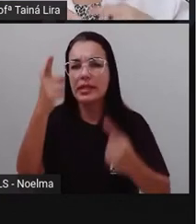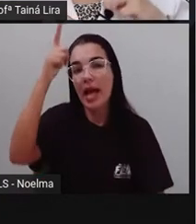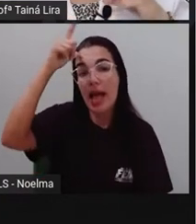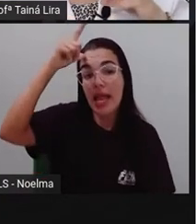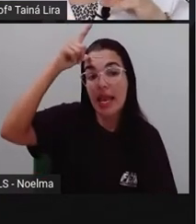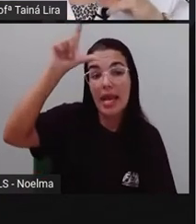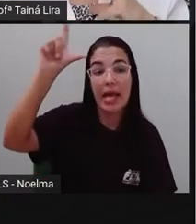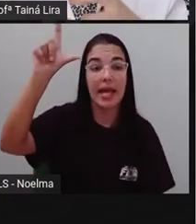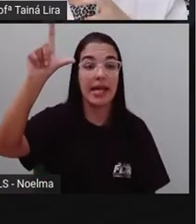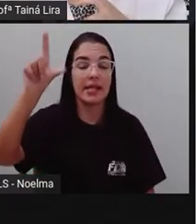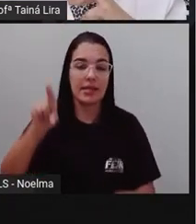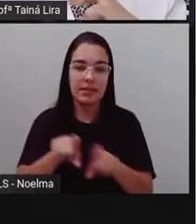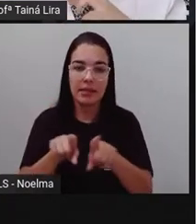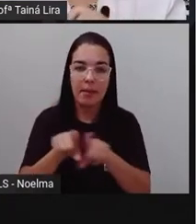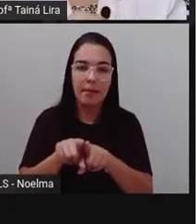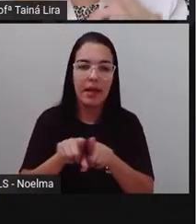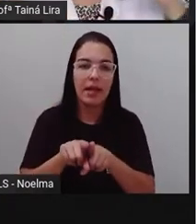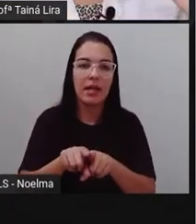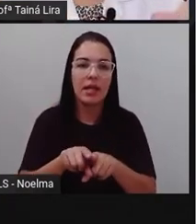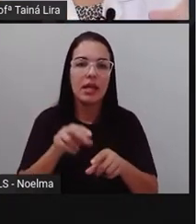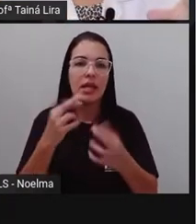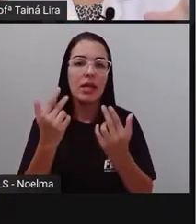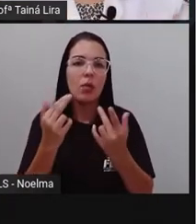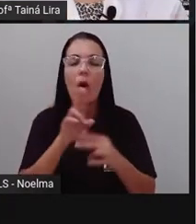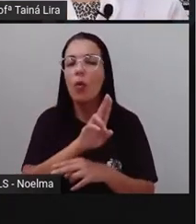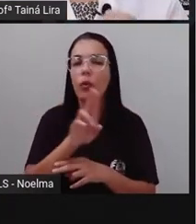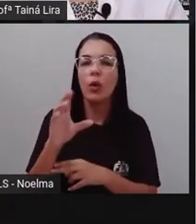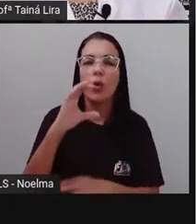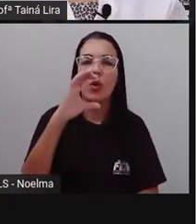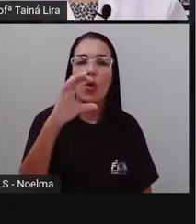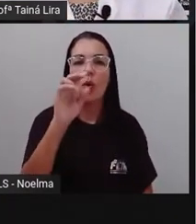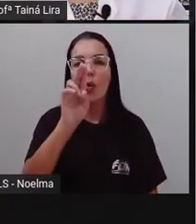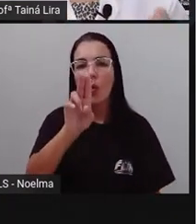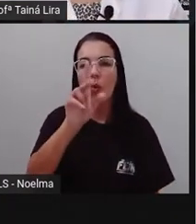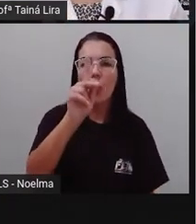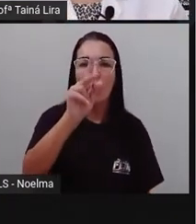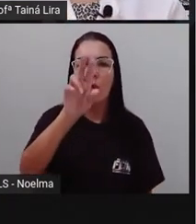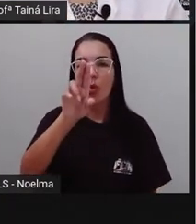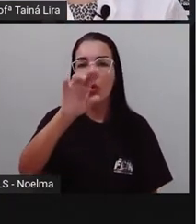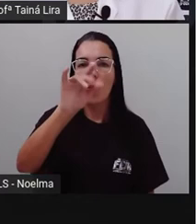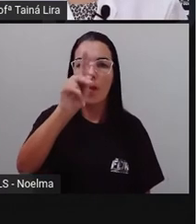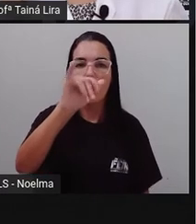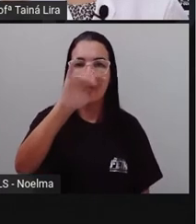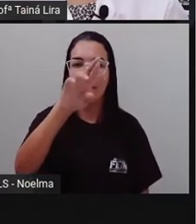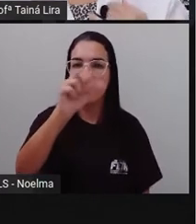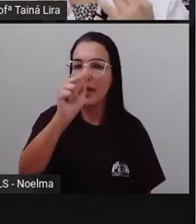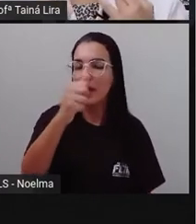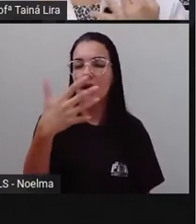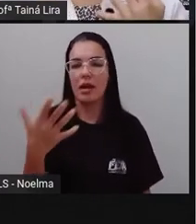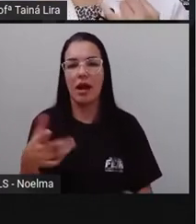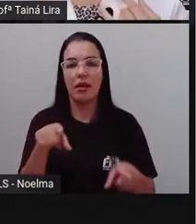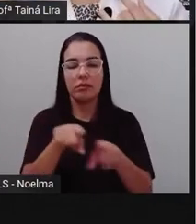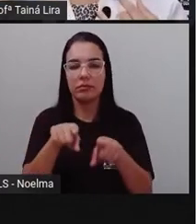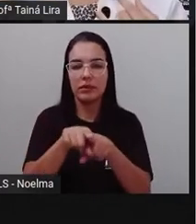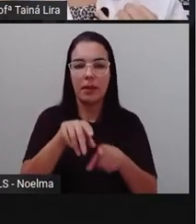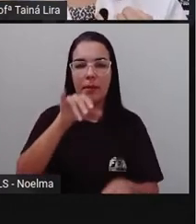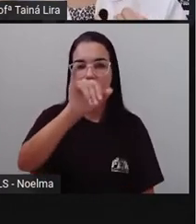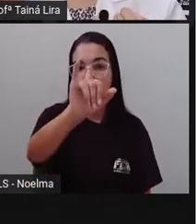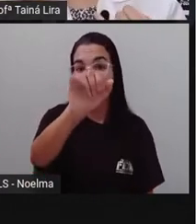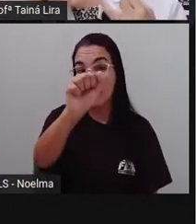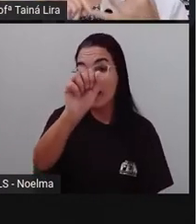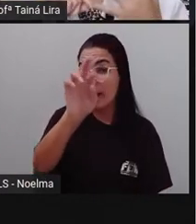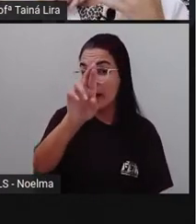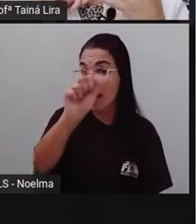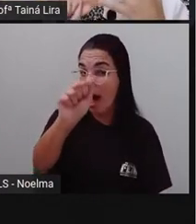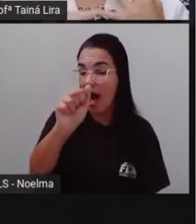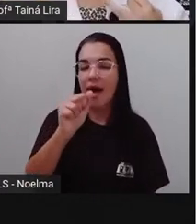que nós, principalmente aí na época do folclore, são de origem indígena. Então, por exemplo, a lenda do Curupira, que eu tenho certeza